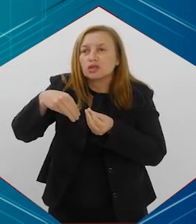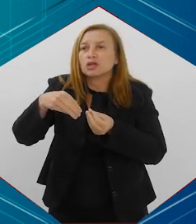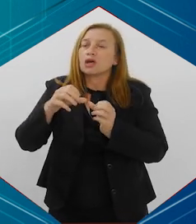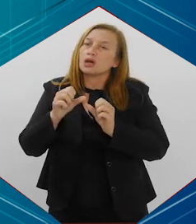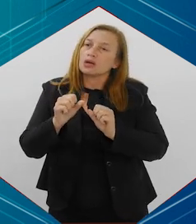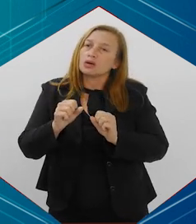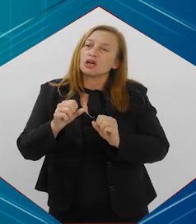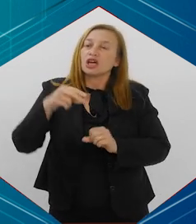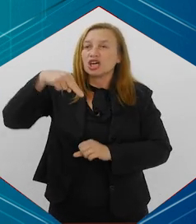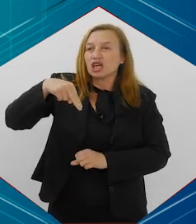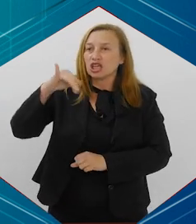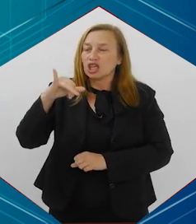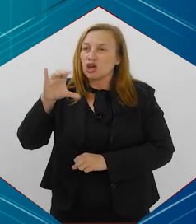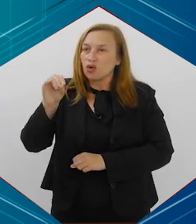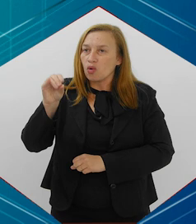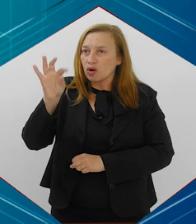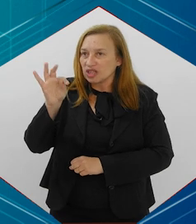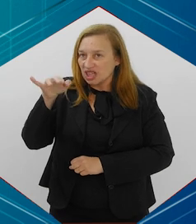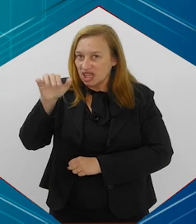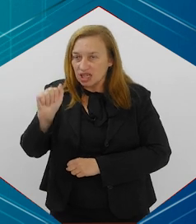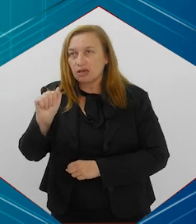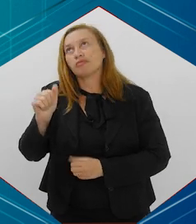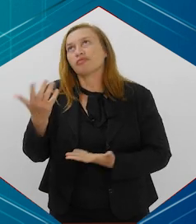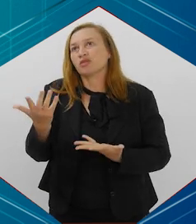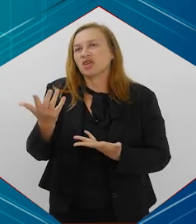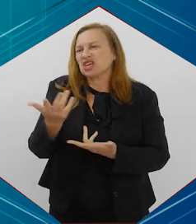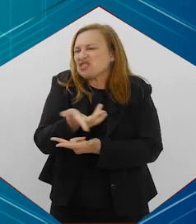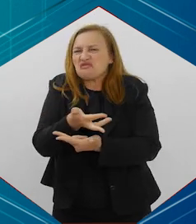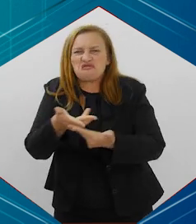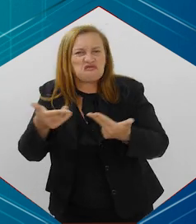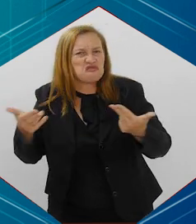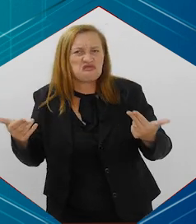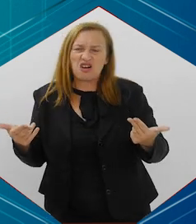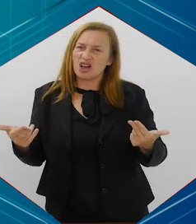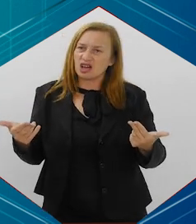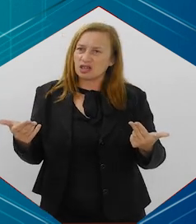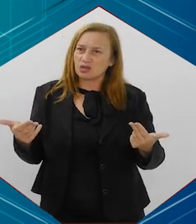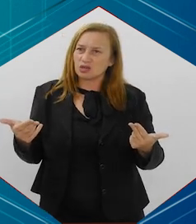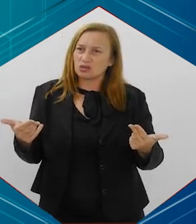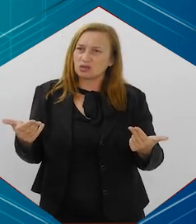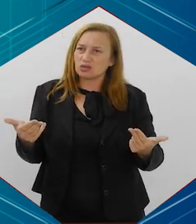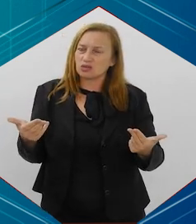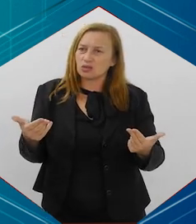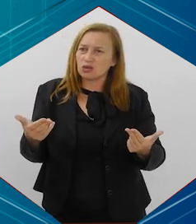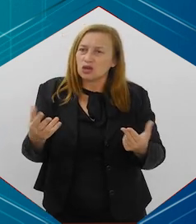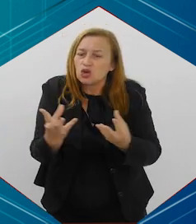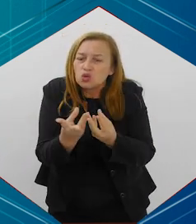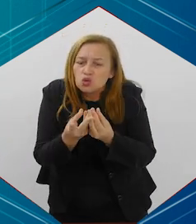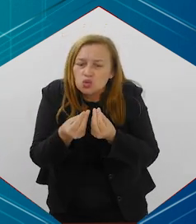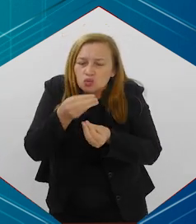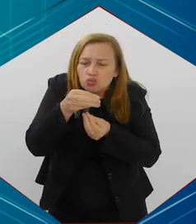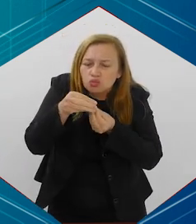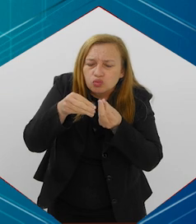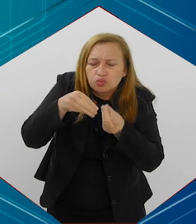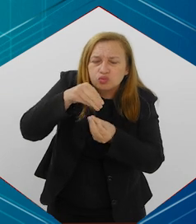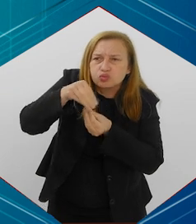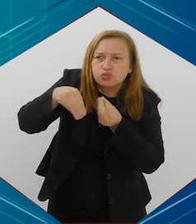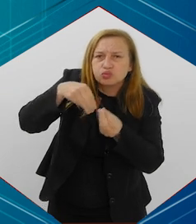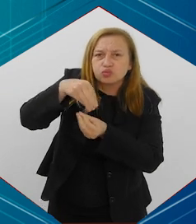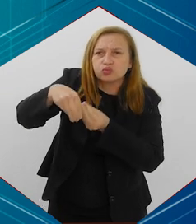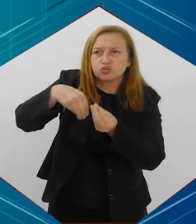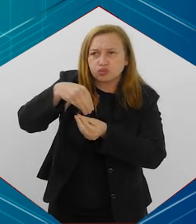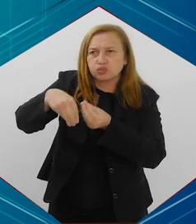Dentre elas a nicotina, enfim, existem milhares de substâncias